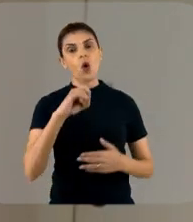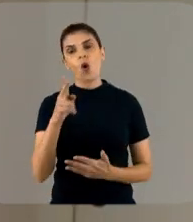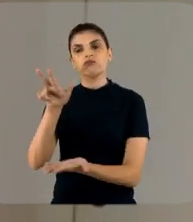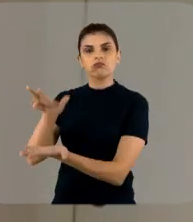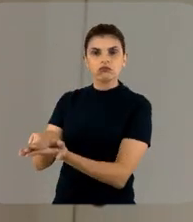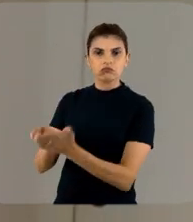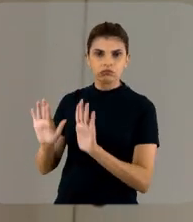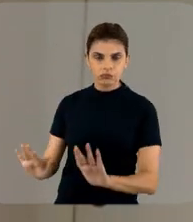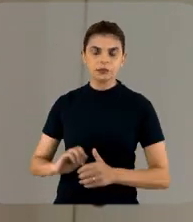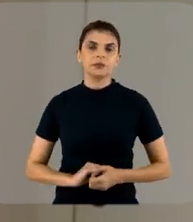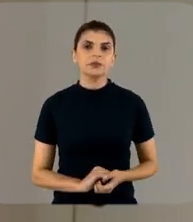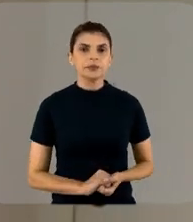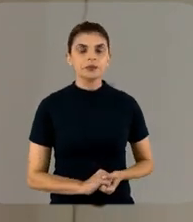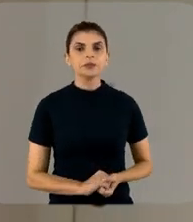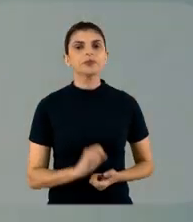Ok.